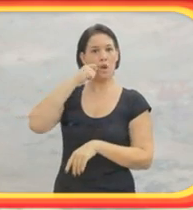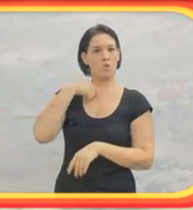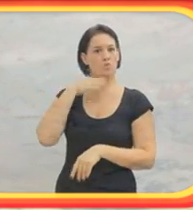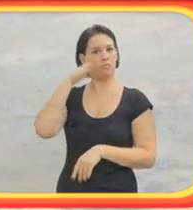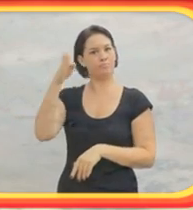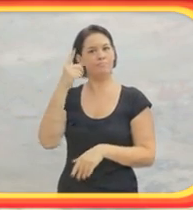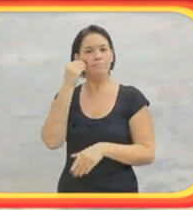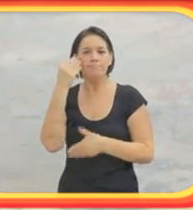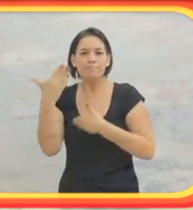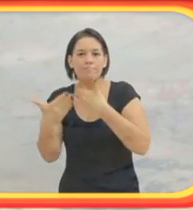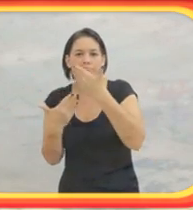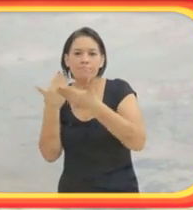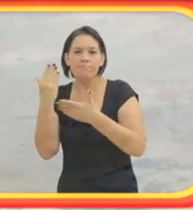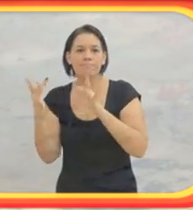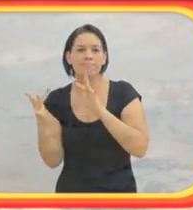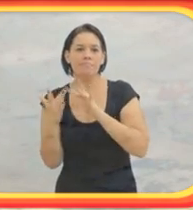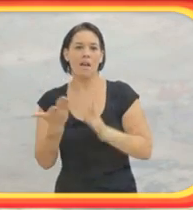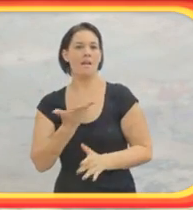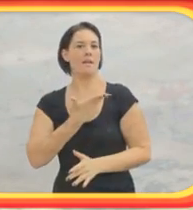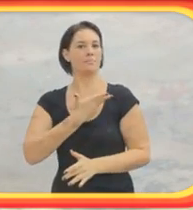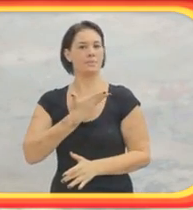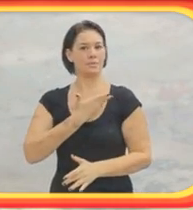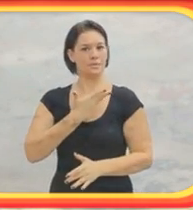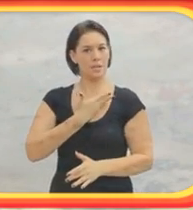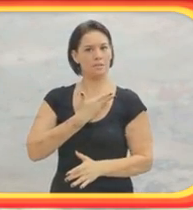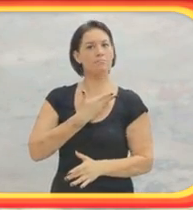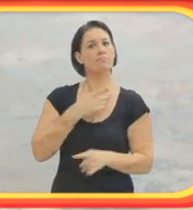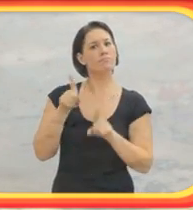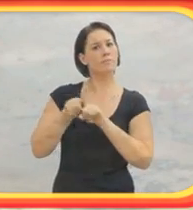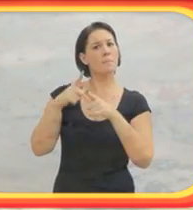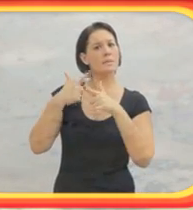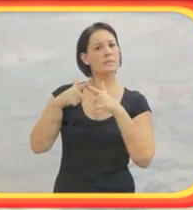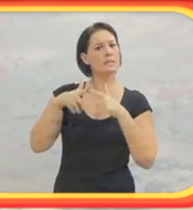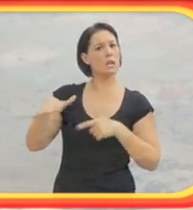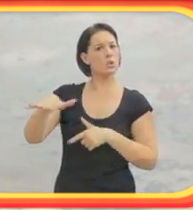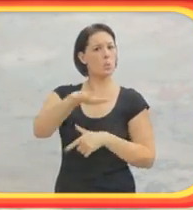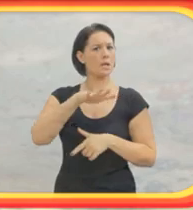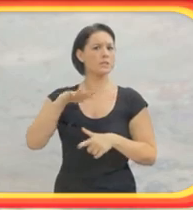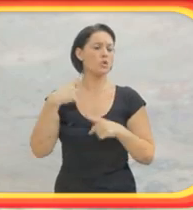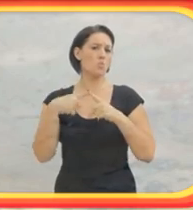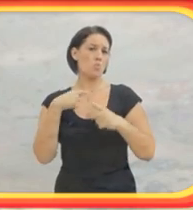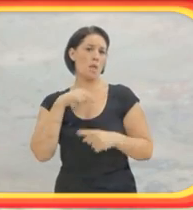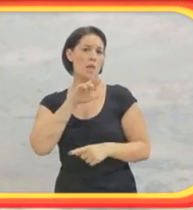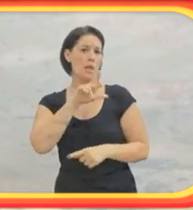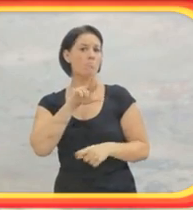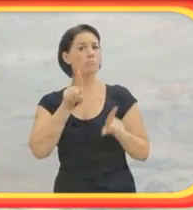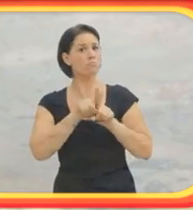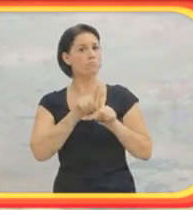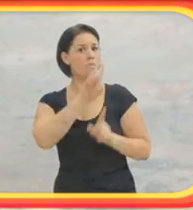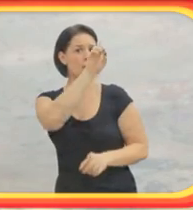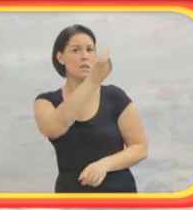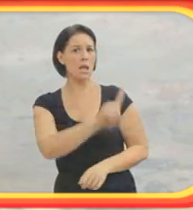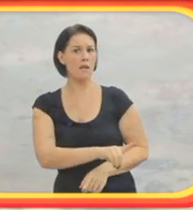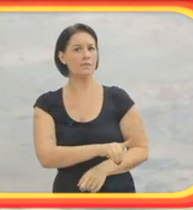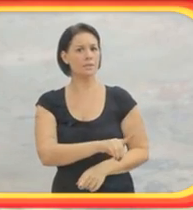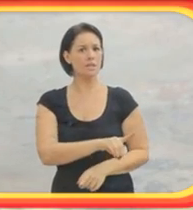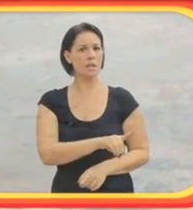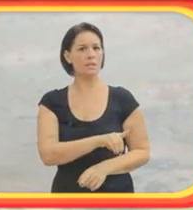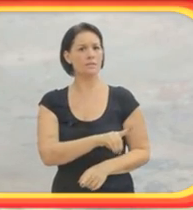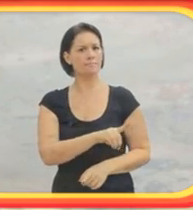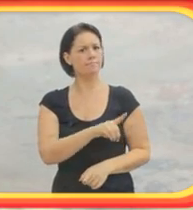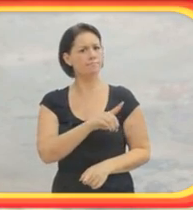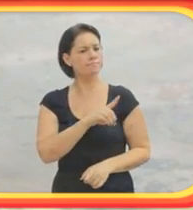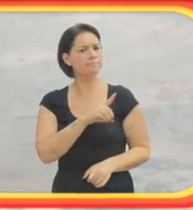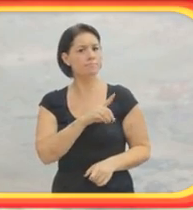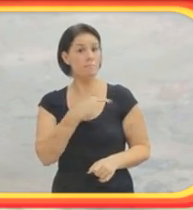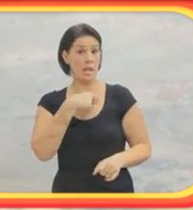rindo, né, cara? E o cara ali, um pouco olhei, rápido vi. Como é que um cara desse faz um troço desse, né, cara? E